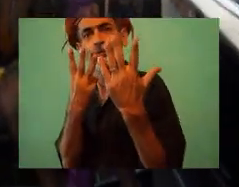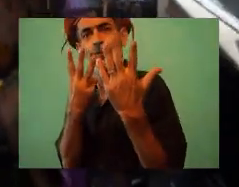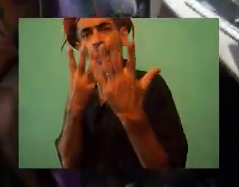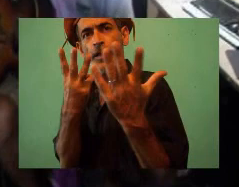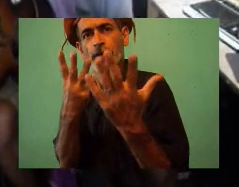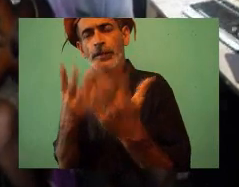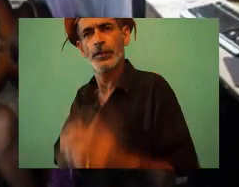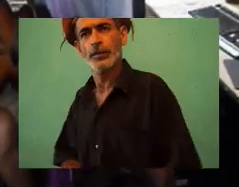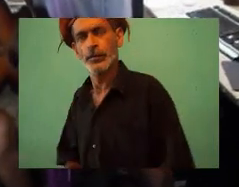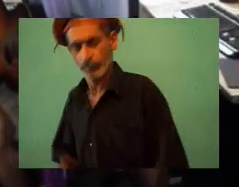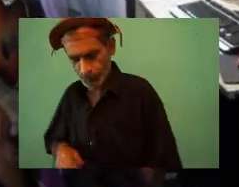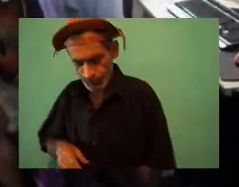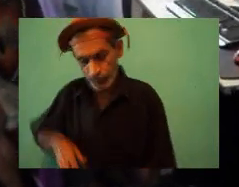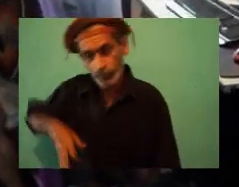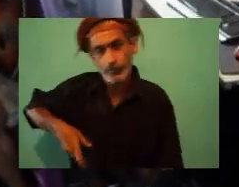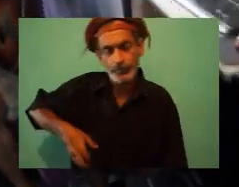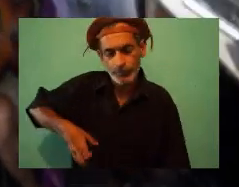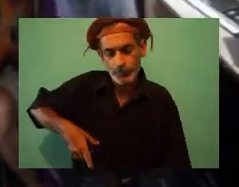porra aqui tem oito Olha,